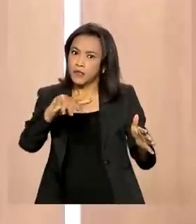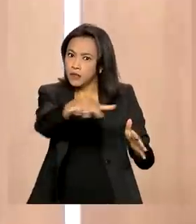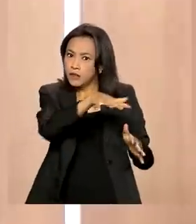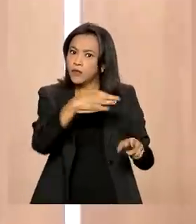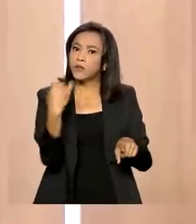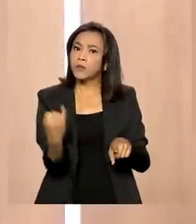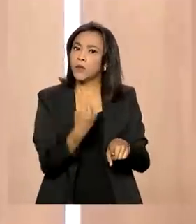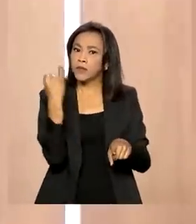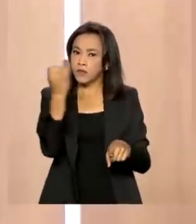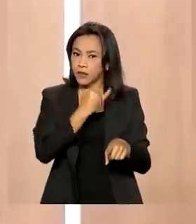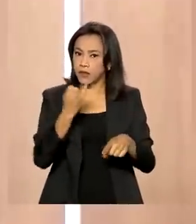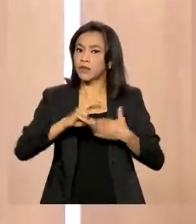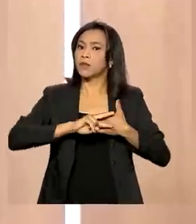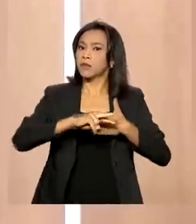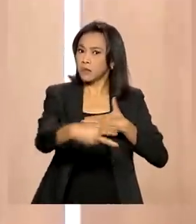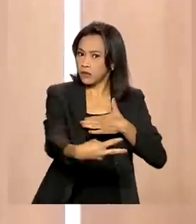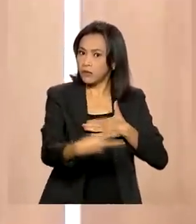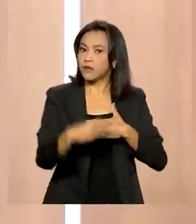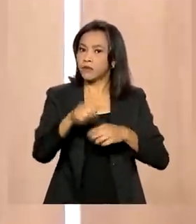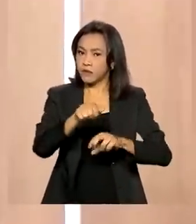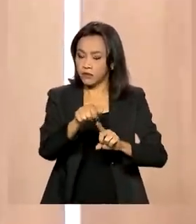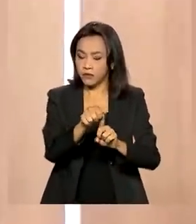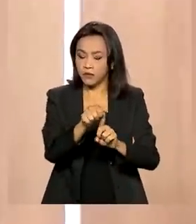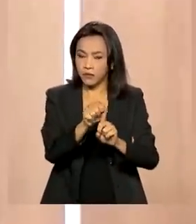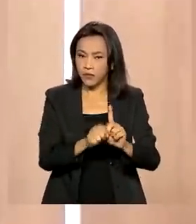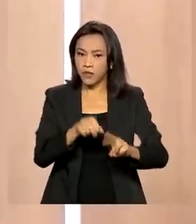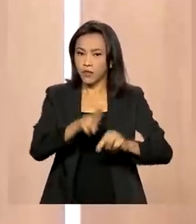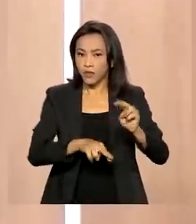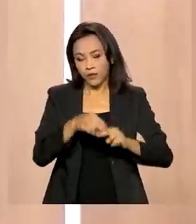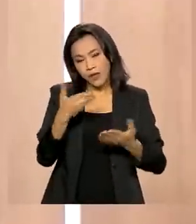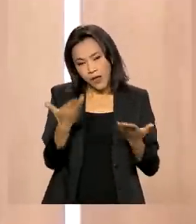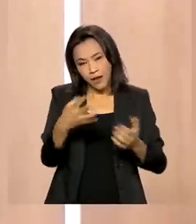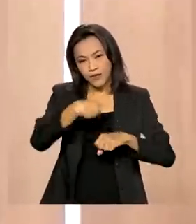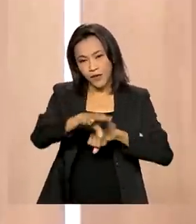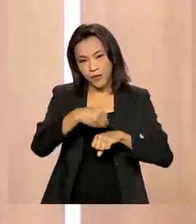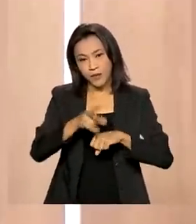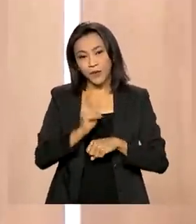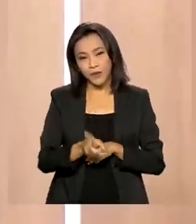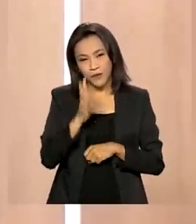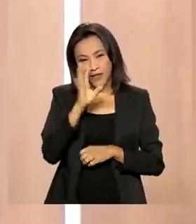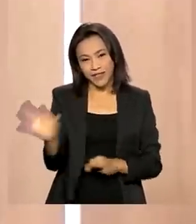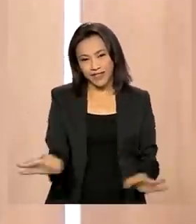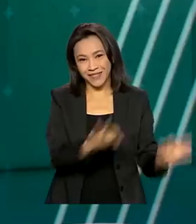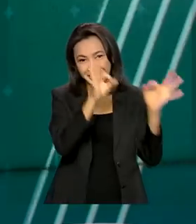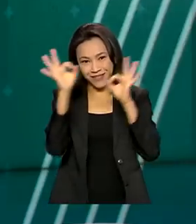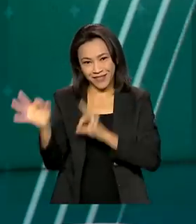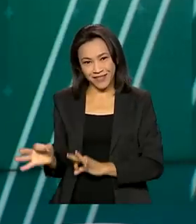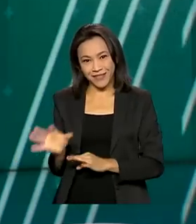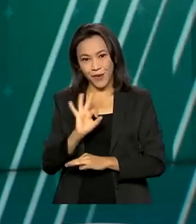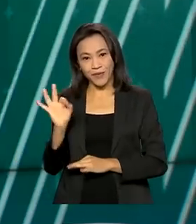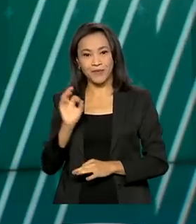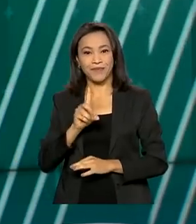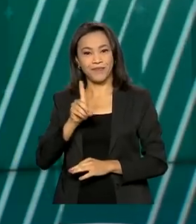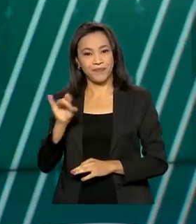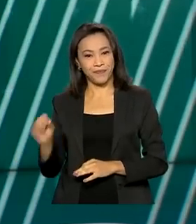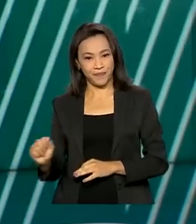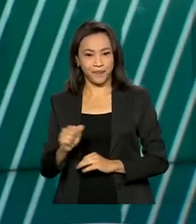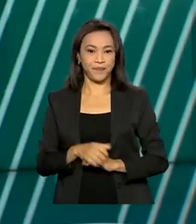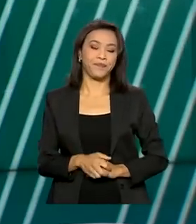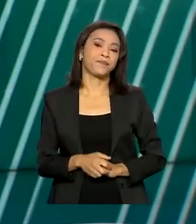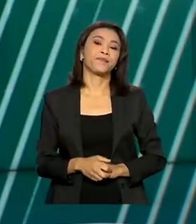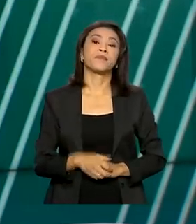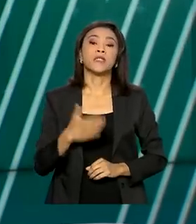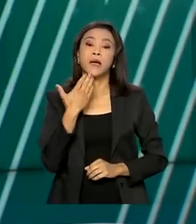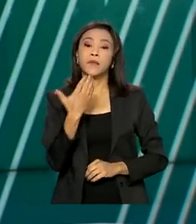no resultado do setor em junho. Essa informação que nós tínhamos para hoje, continue conosco. Tenha um ótimo dia. A pedido do